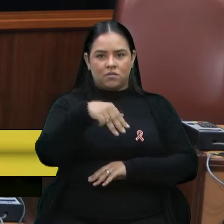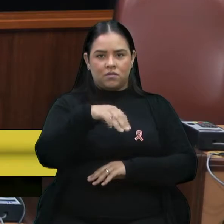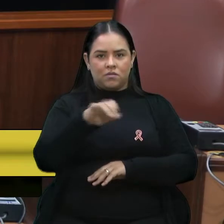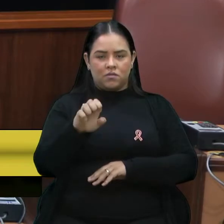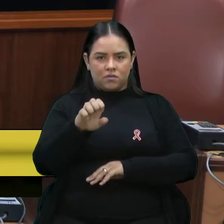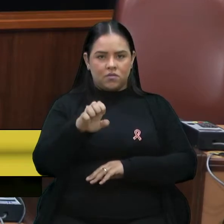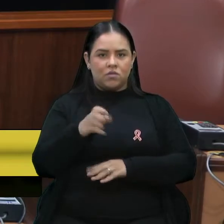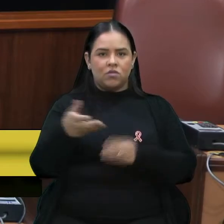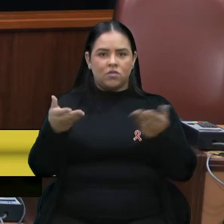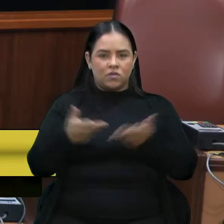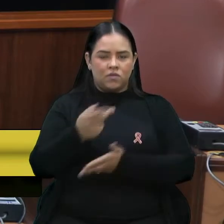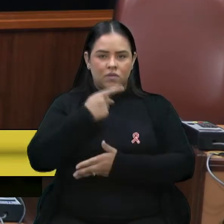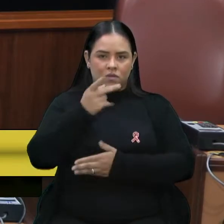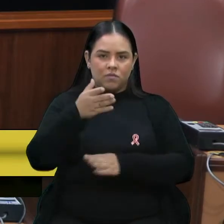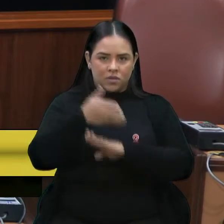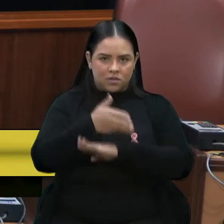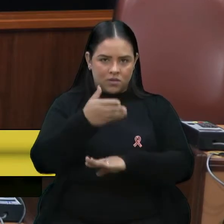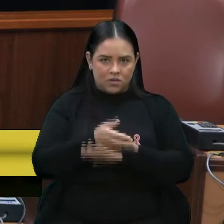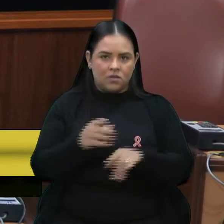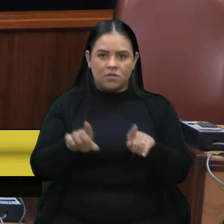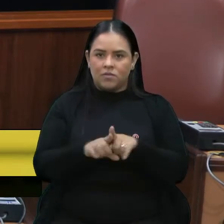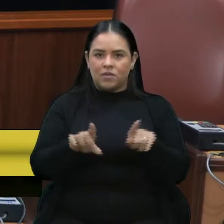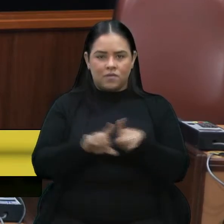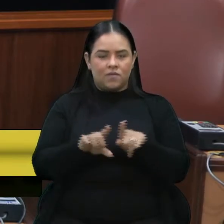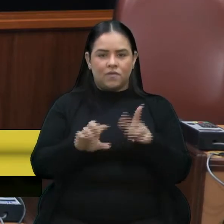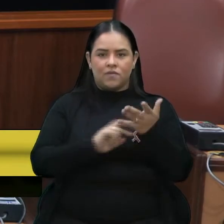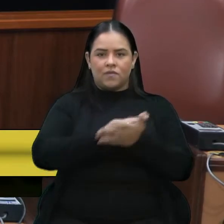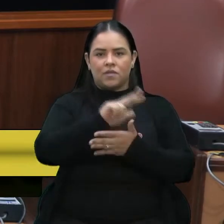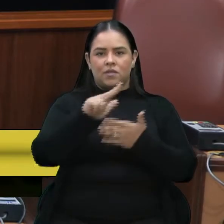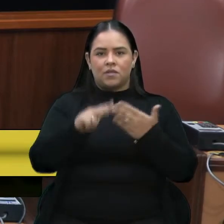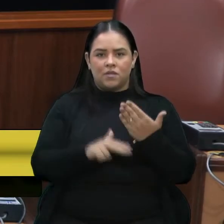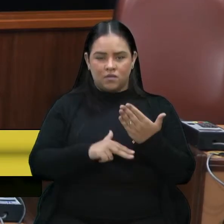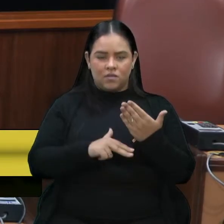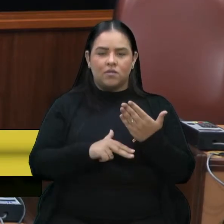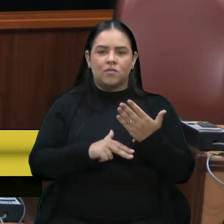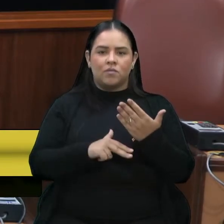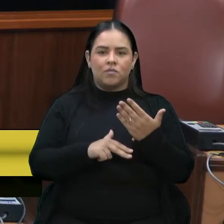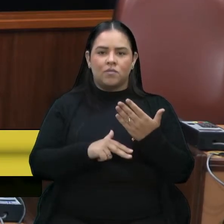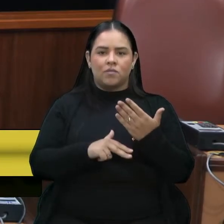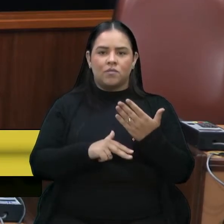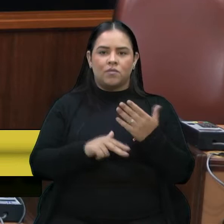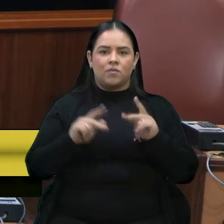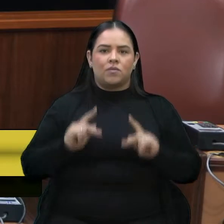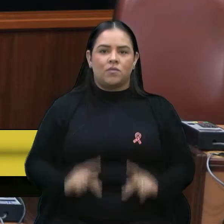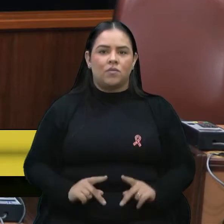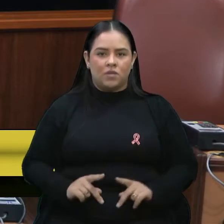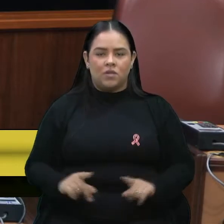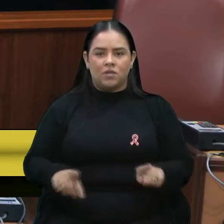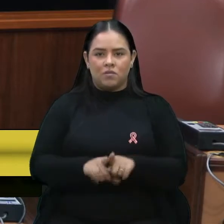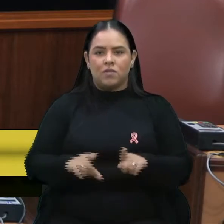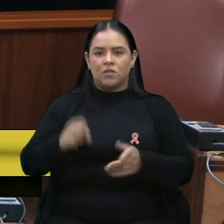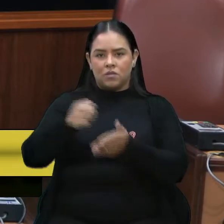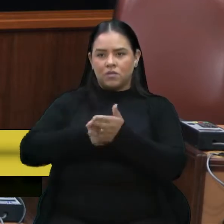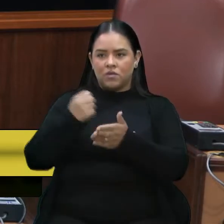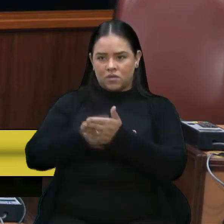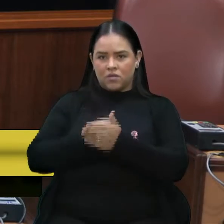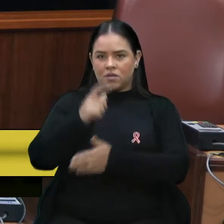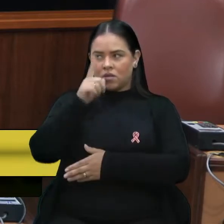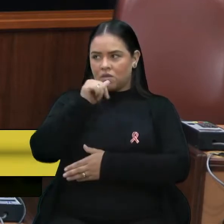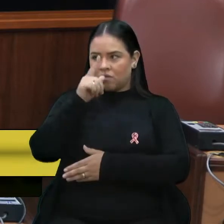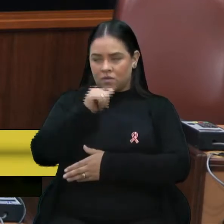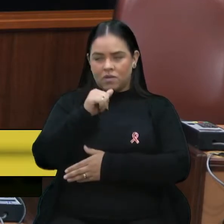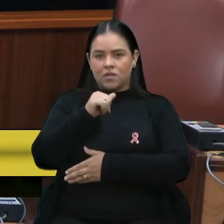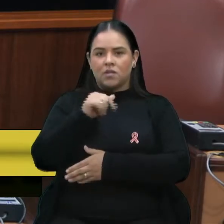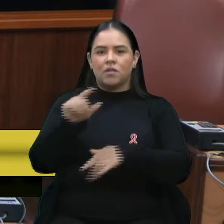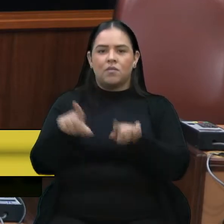já confirmou presença, como outras autoridades, e a Frente Parlamentar em Defesa da Água Pública da Assembleia Legislativa,